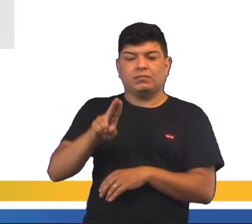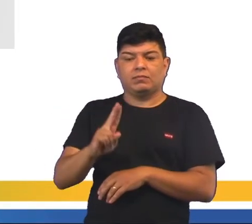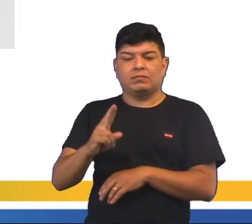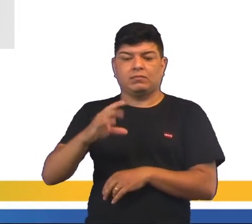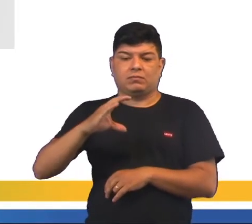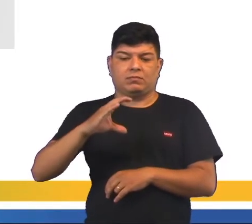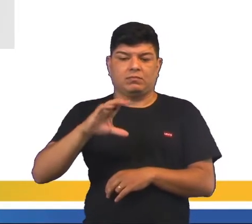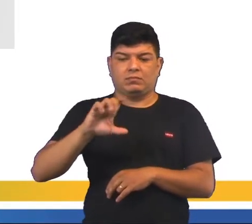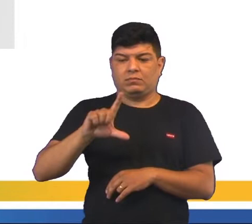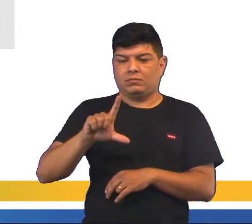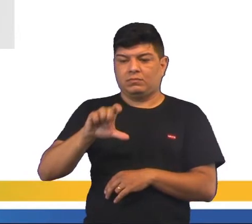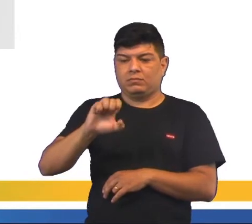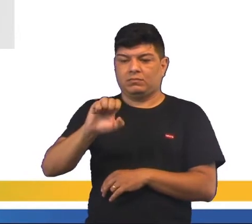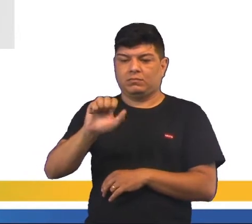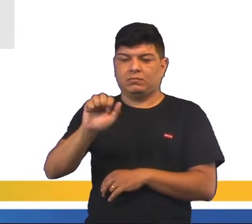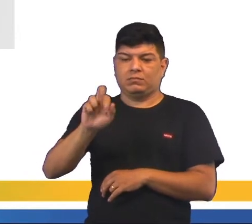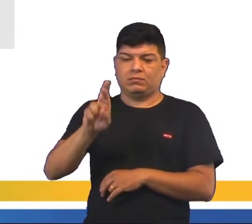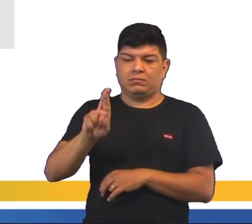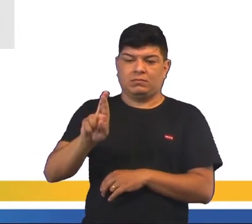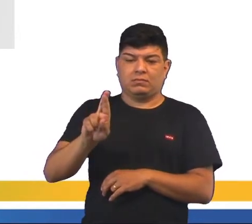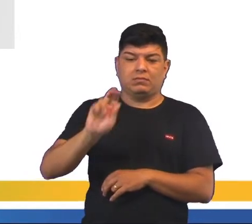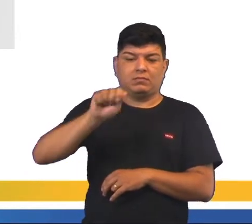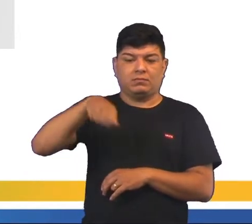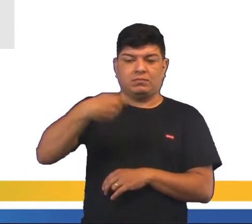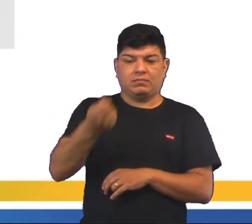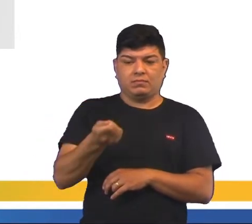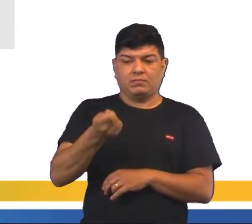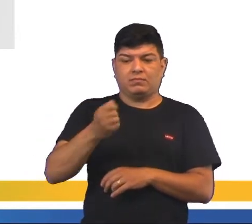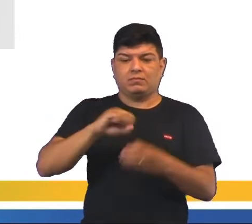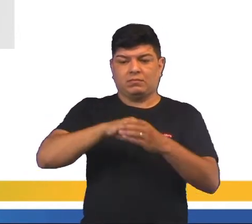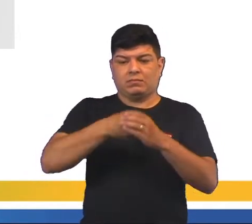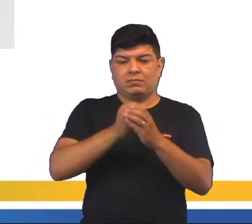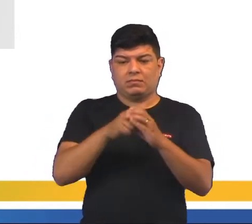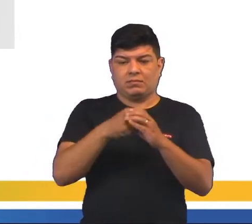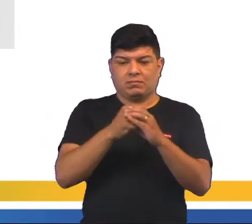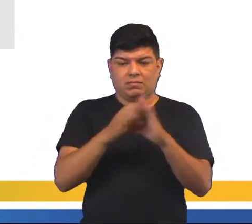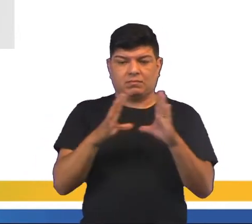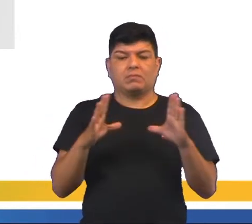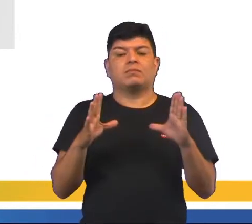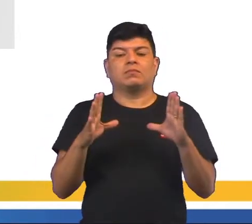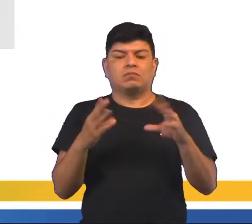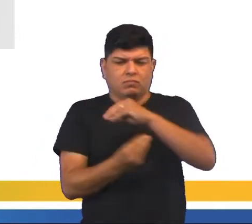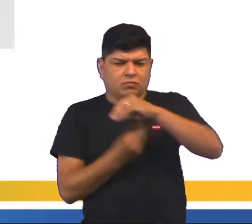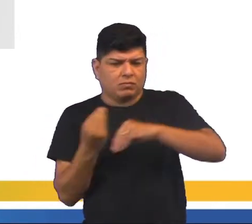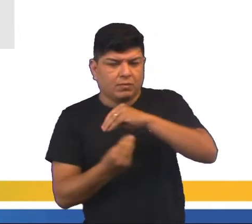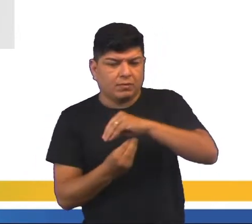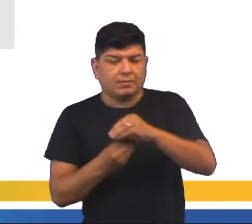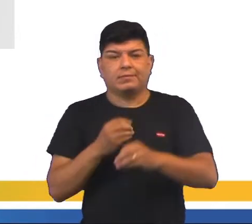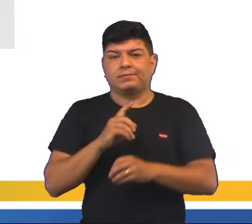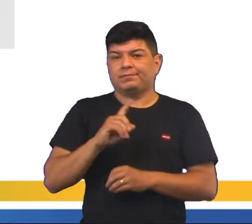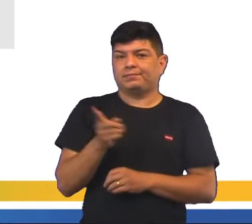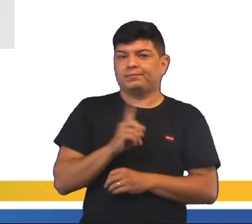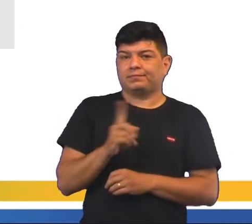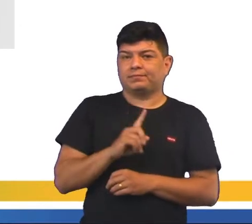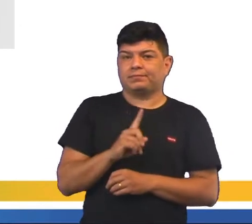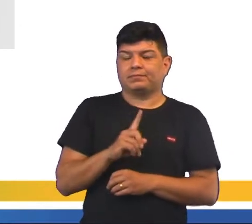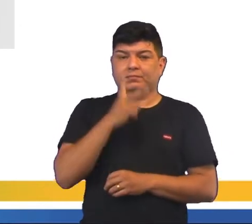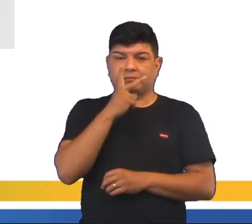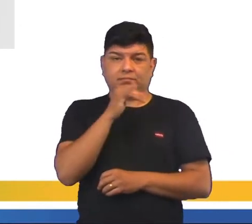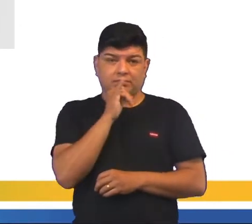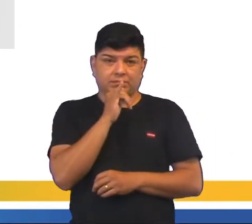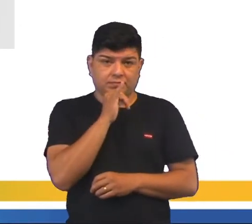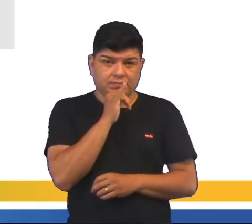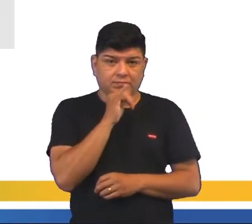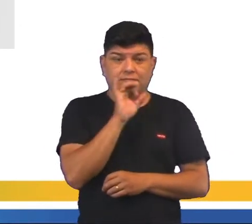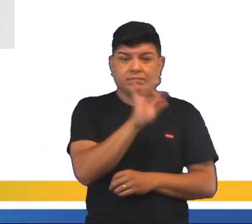ela funcione. Os recursos naturais não estão distribuídos de forma homogênea. Então, você pega, por